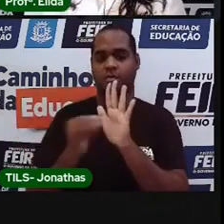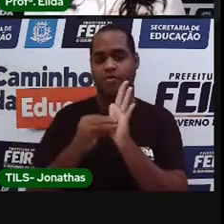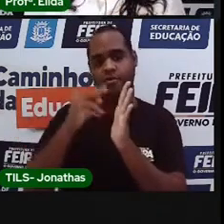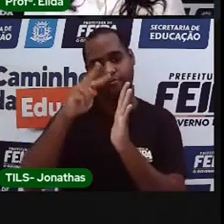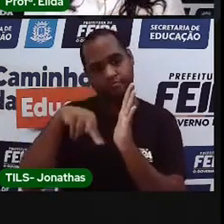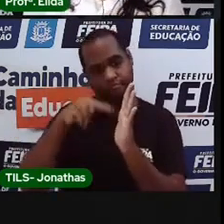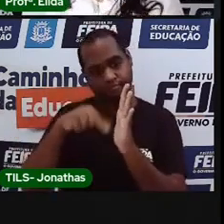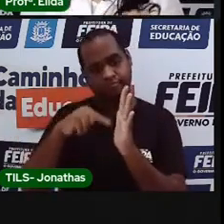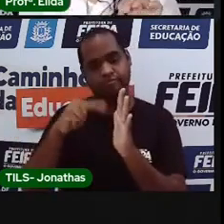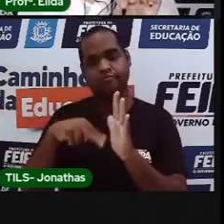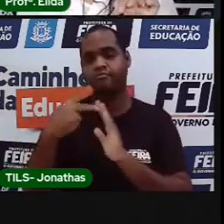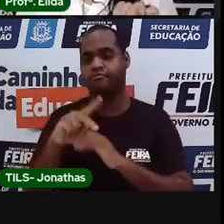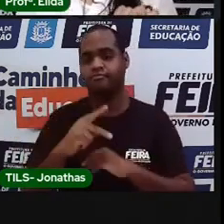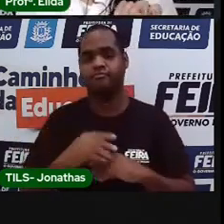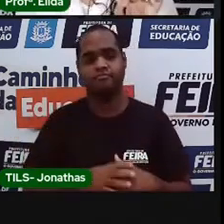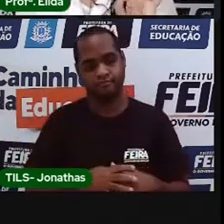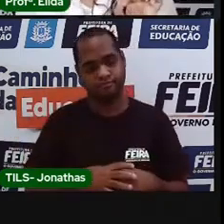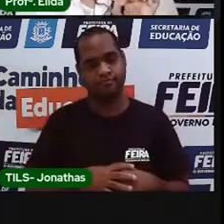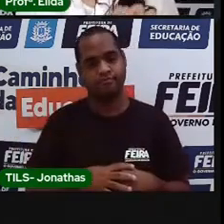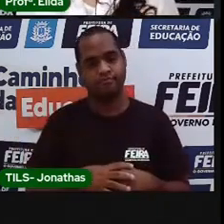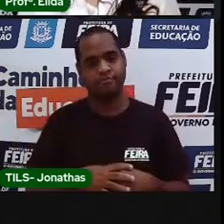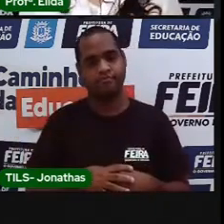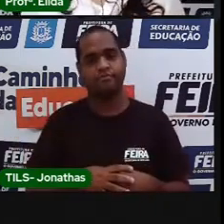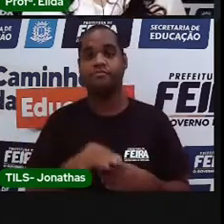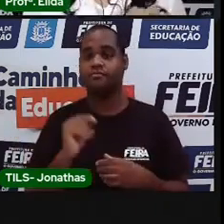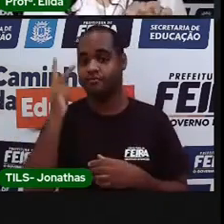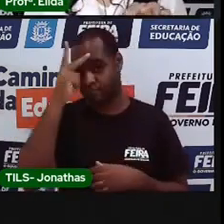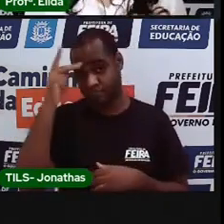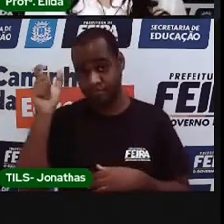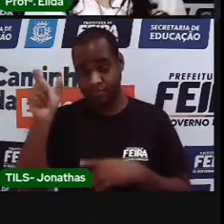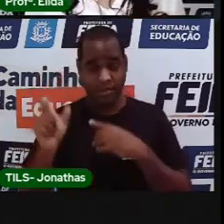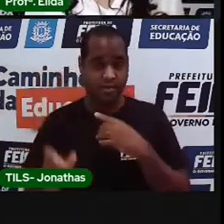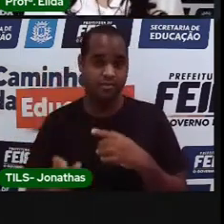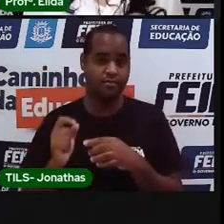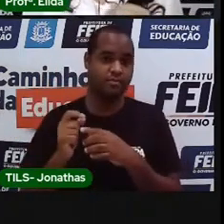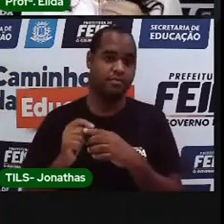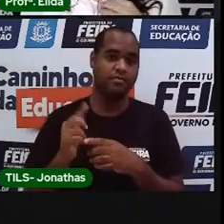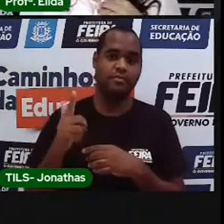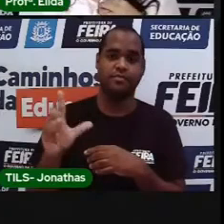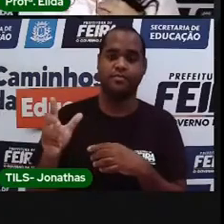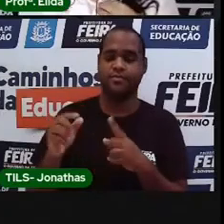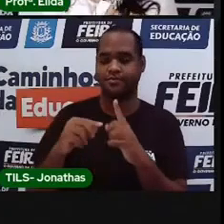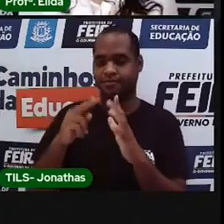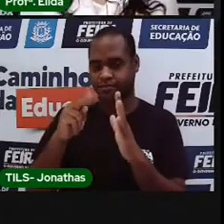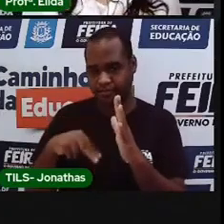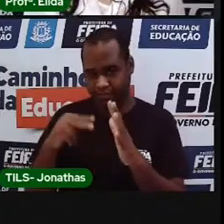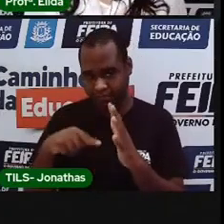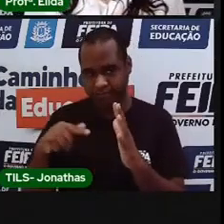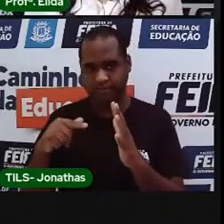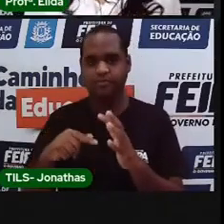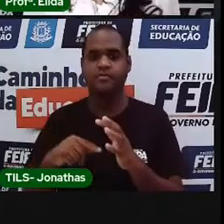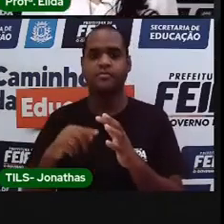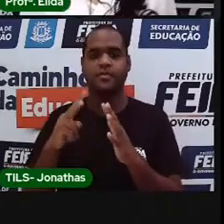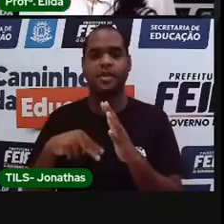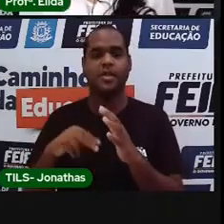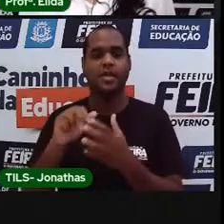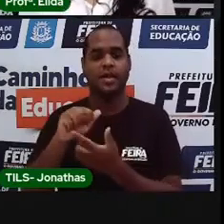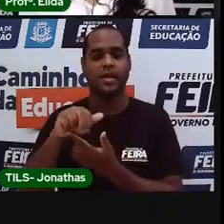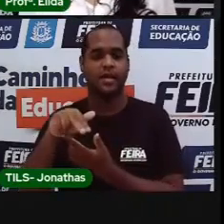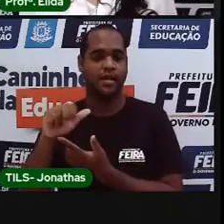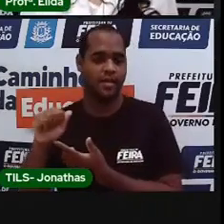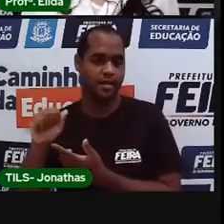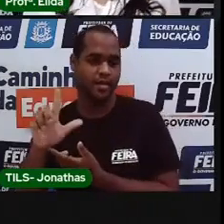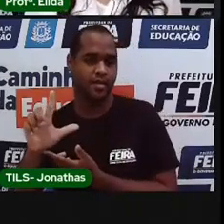dia que leu. E o autor. A autora do livro que eu li é Ana